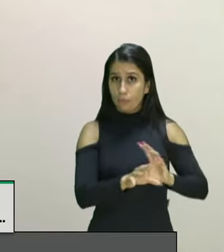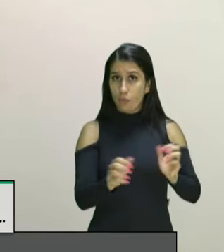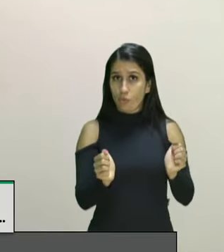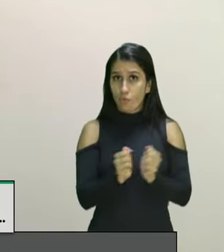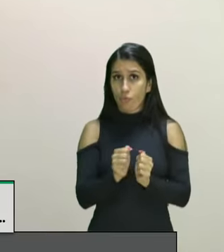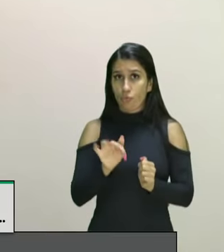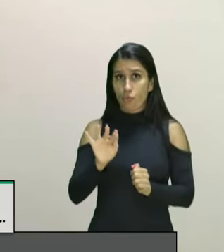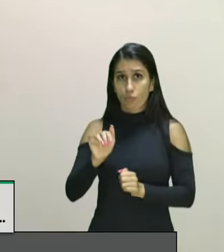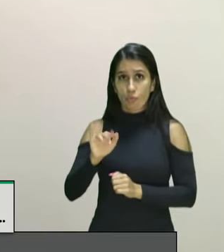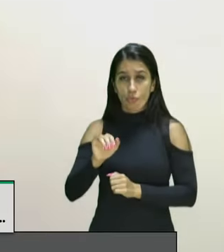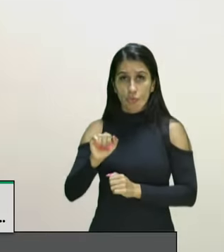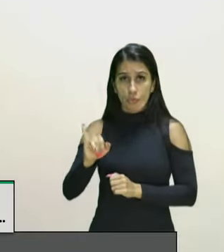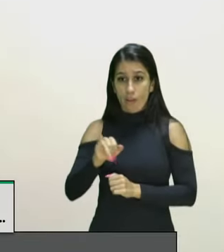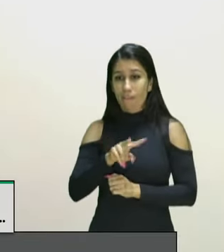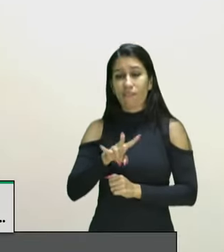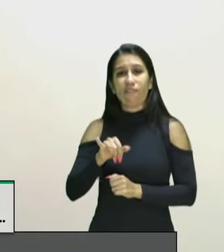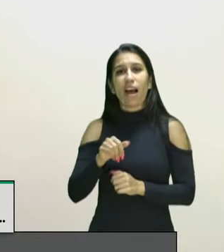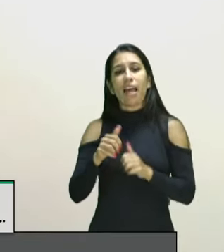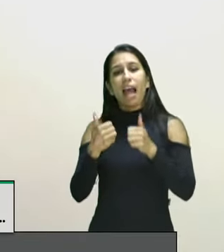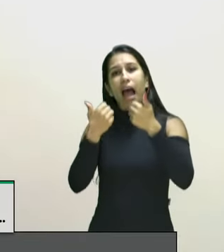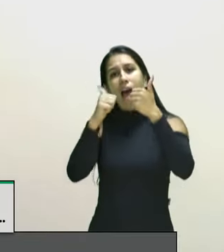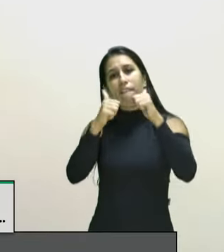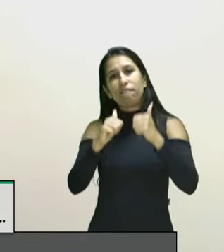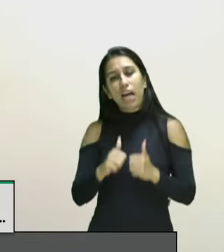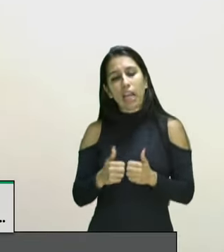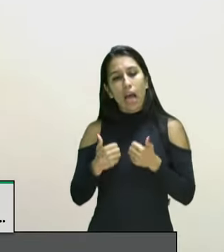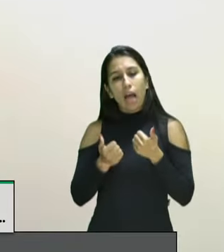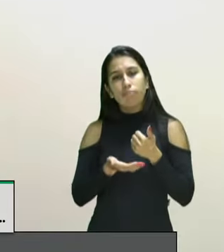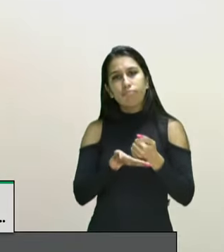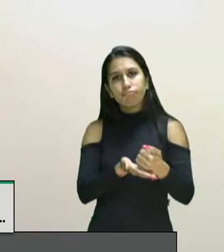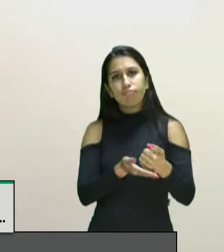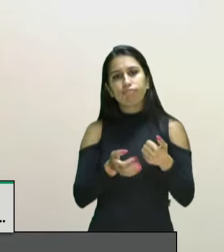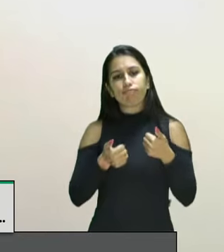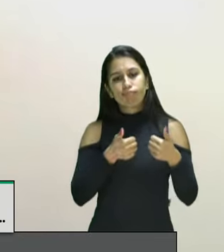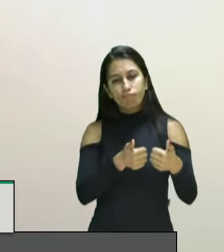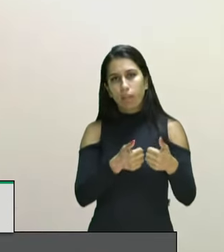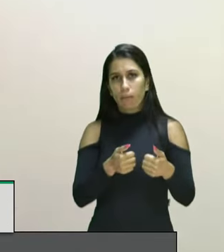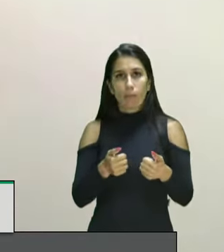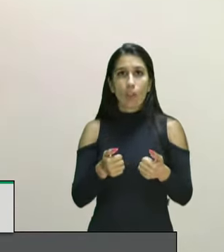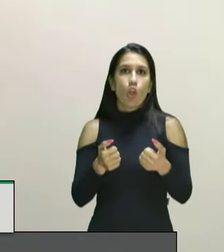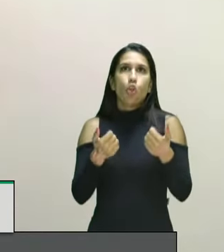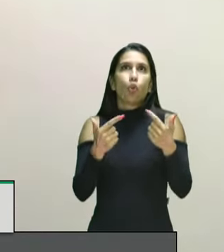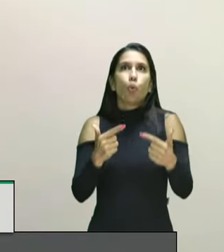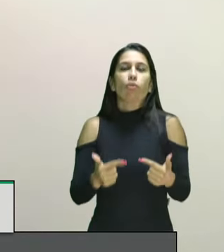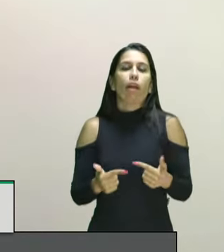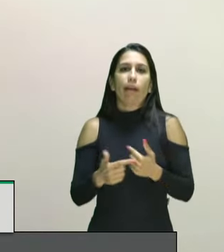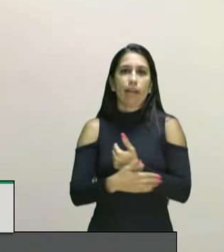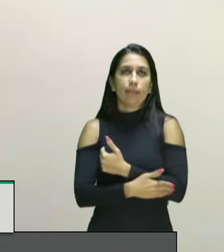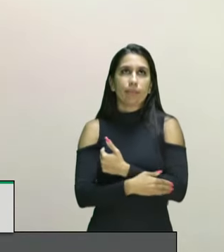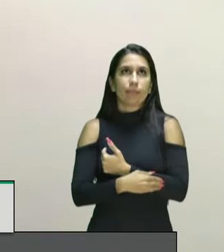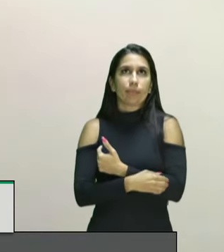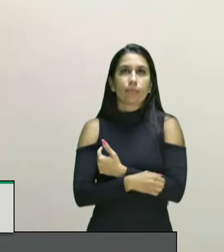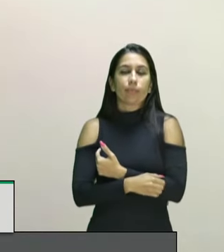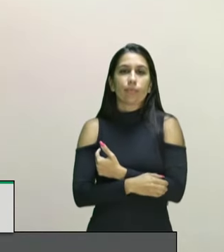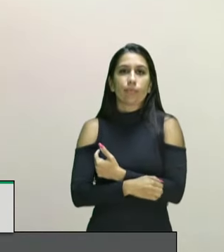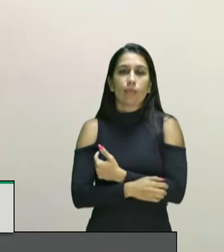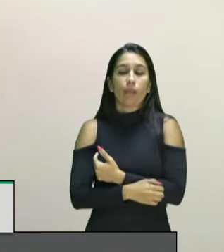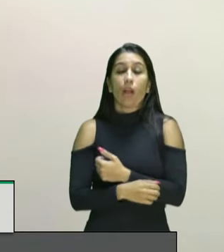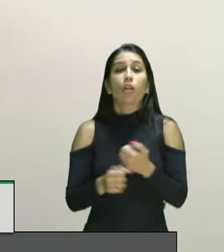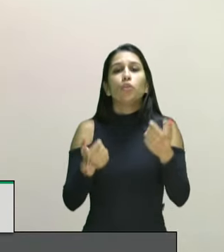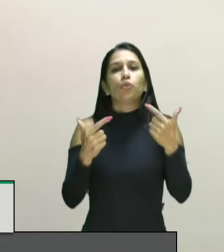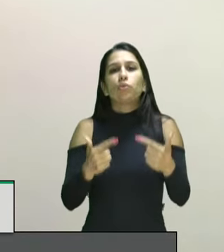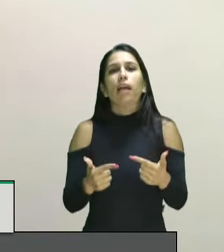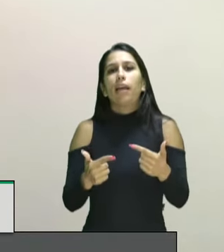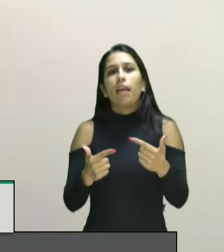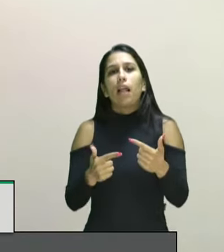fazer o acompanhamento e a avaliação não há previsão de revogação de lei de cotas de ações afirmativas o que